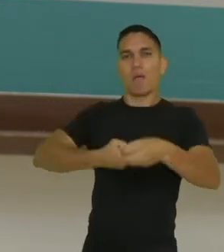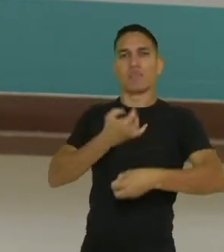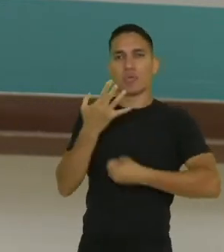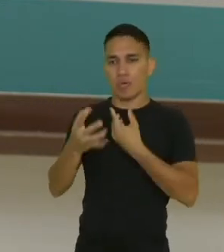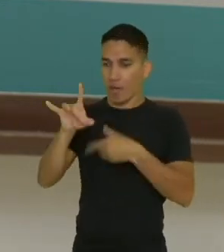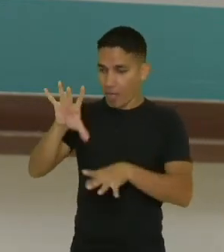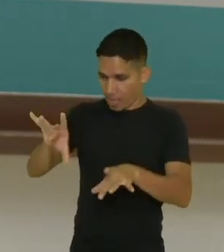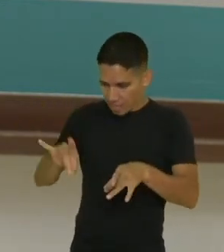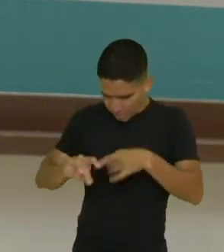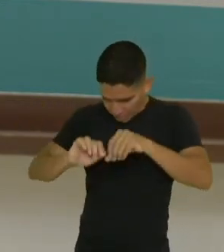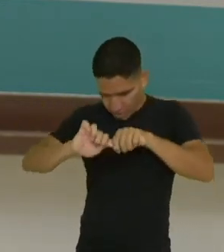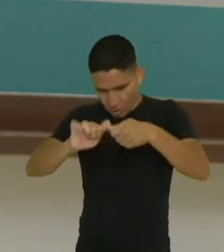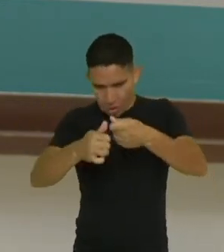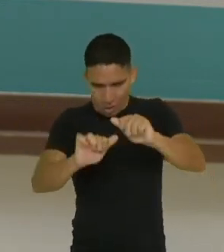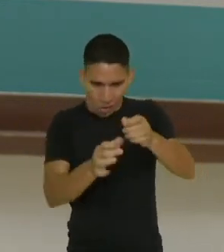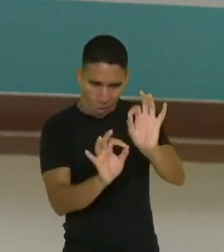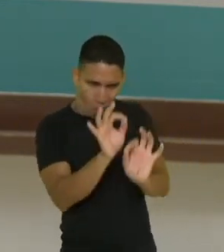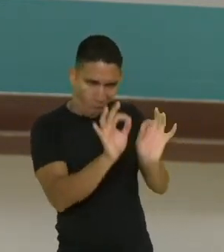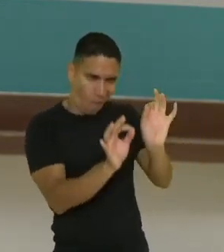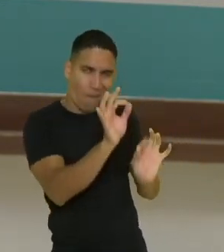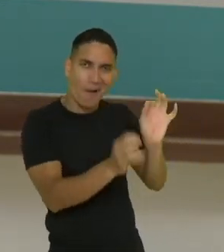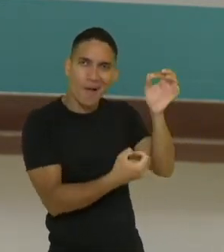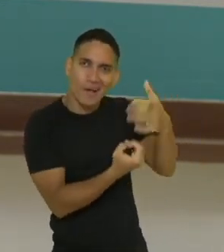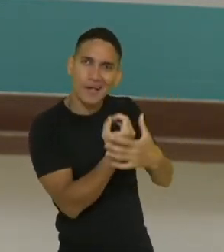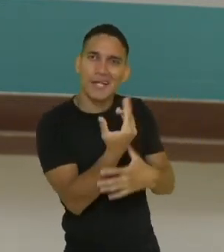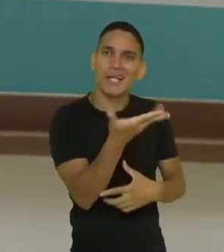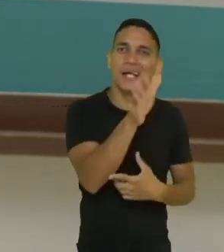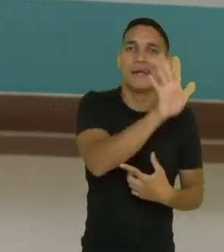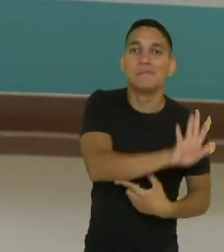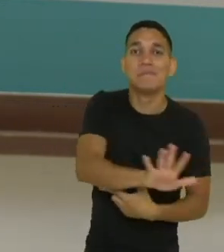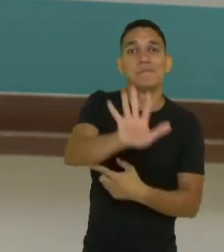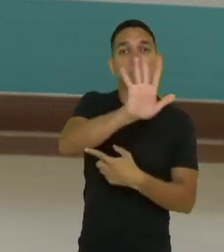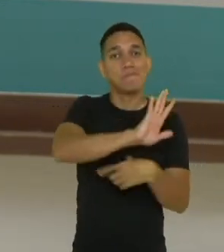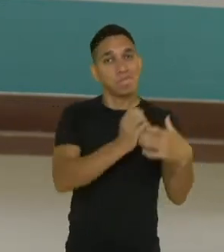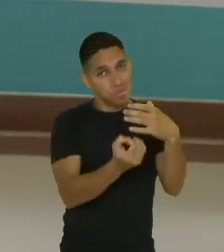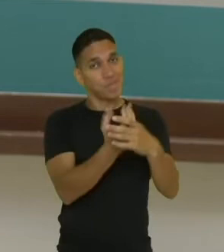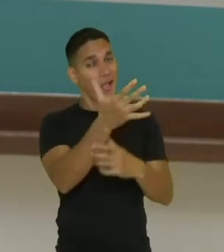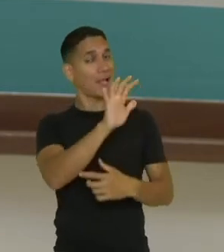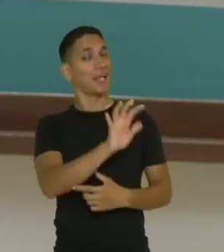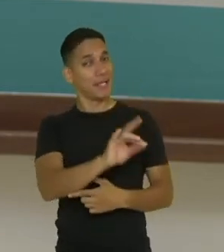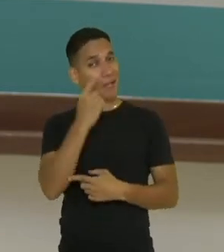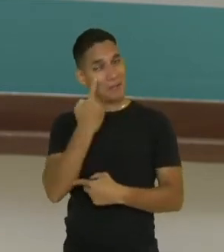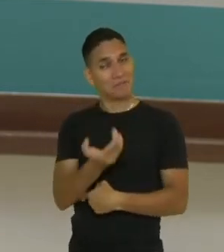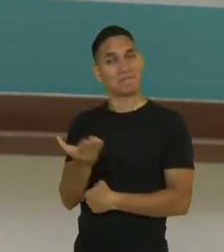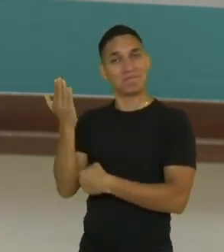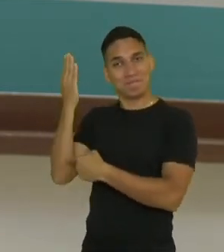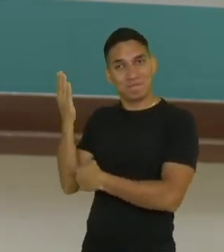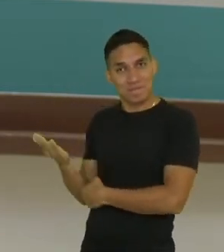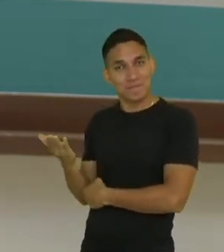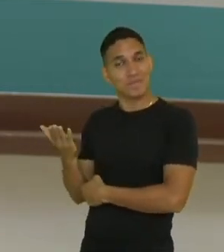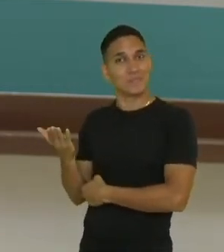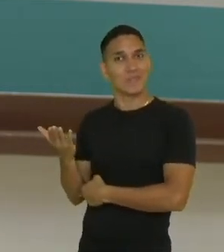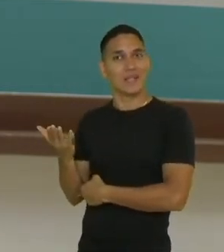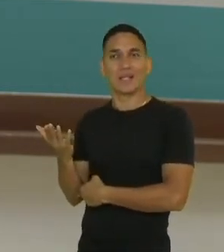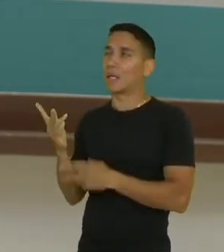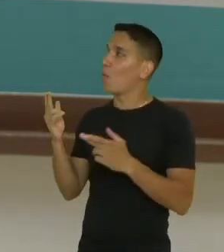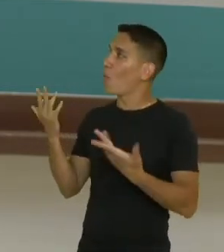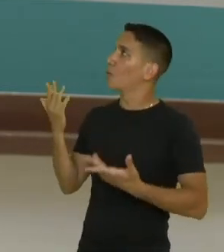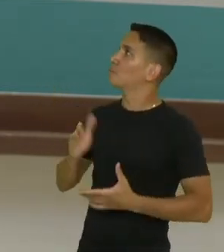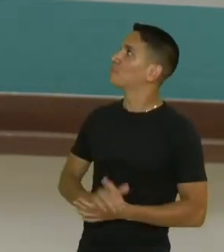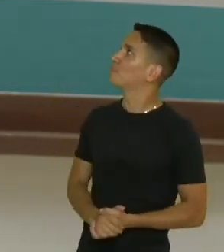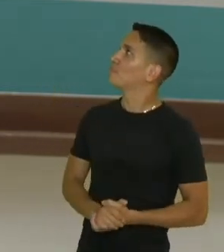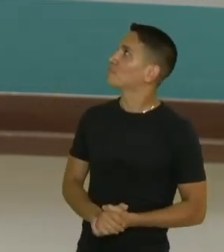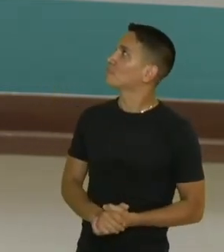e reconstrói, reorganiza as palavras do poema numa imagem, como aqui está